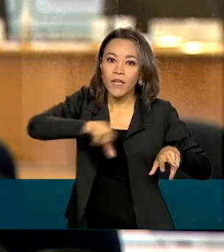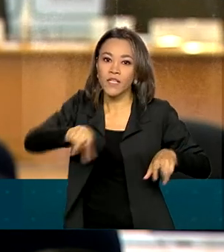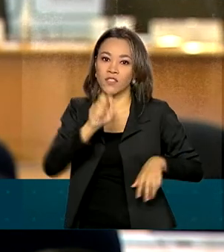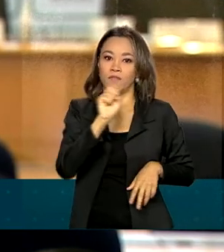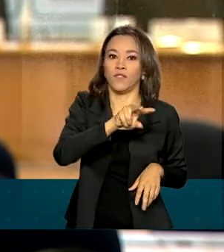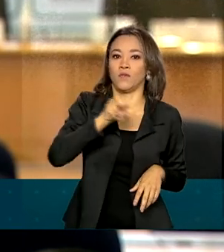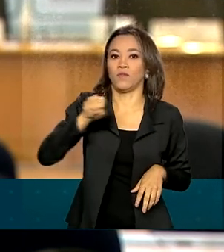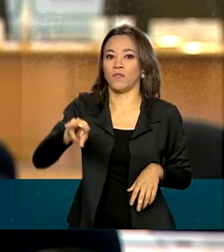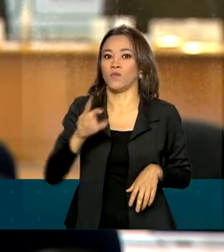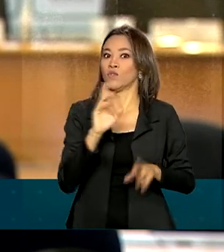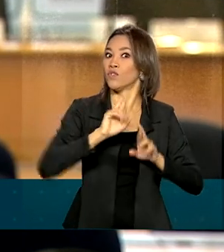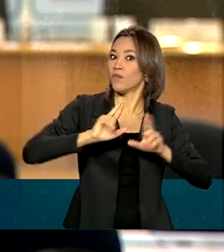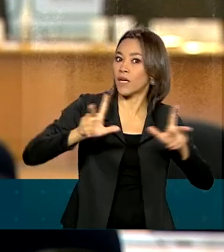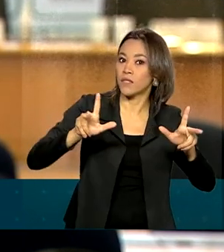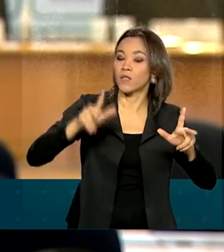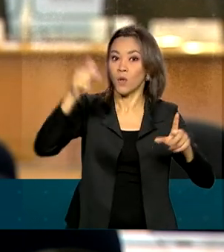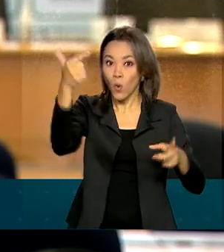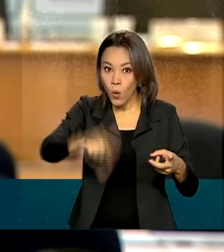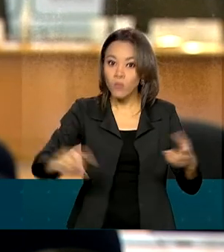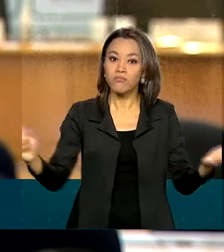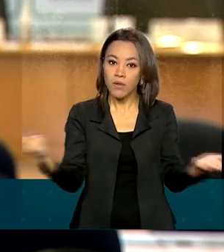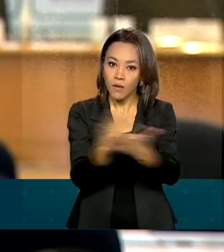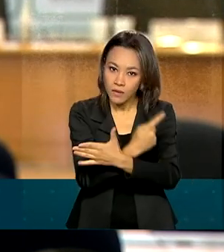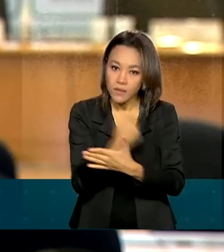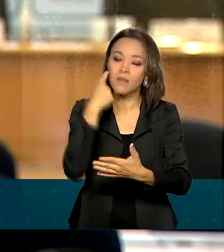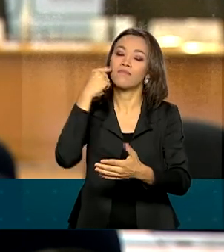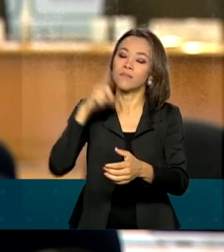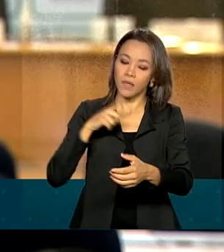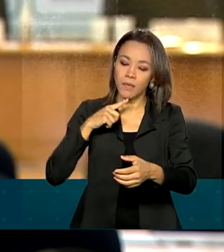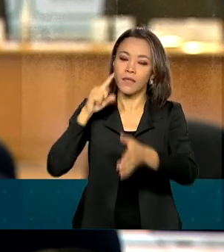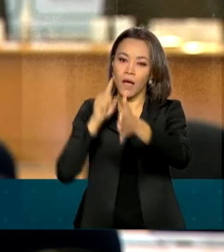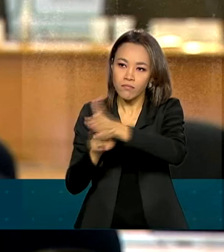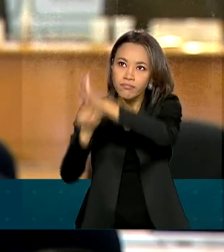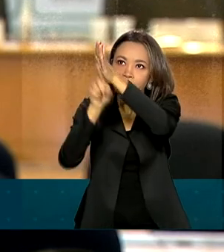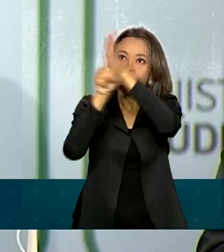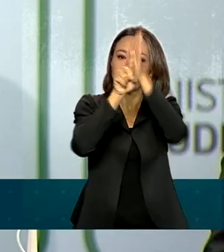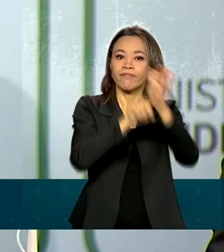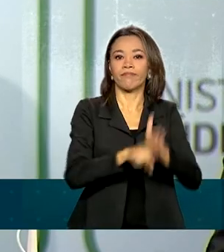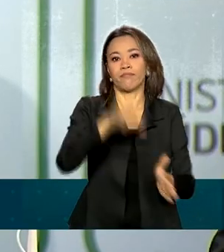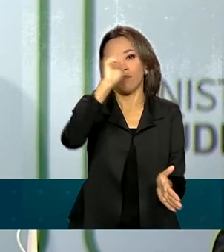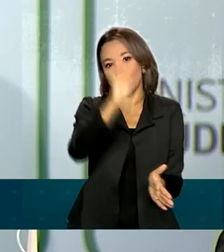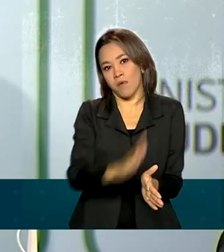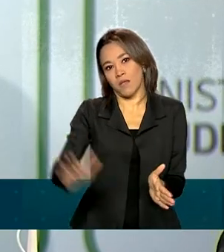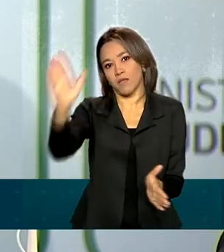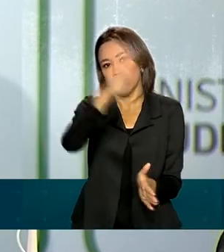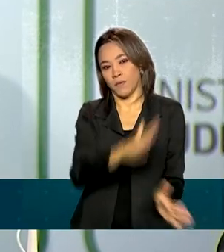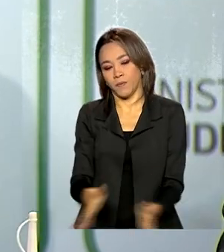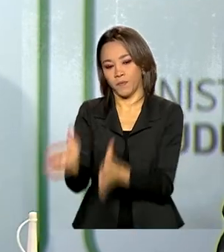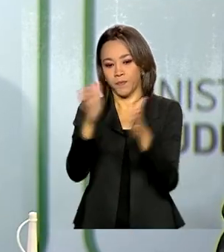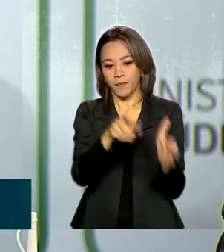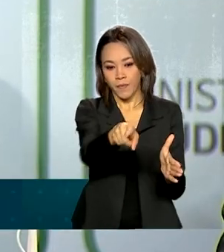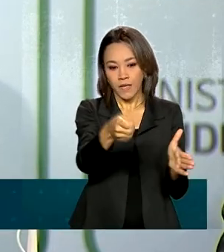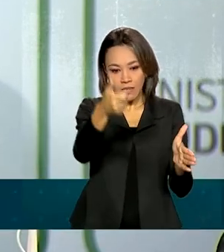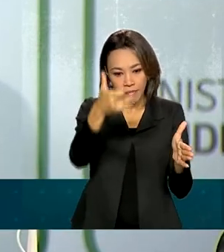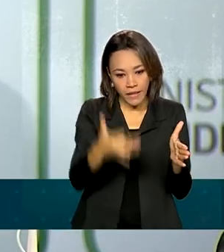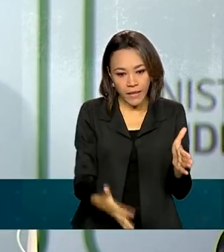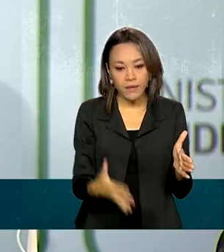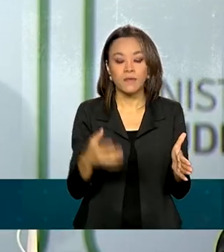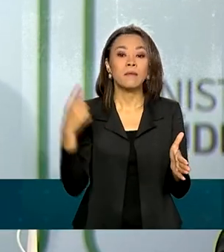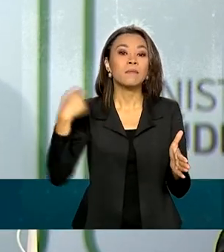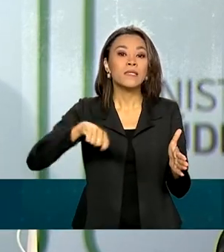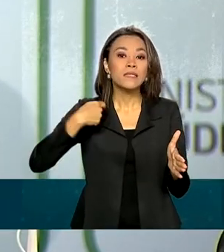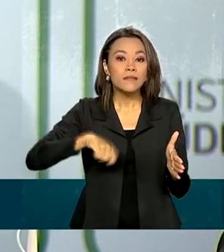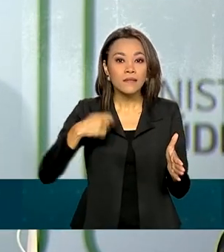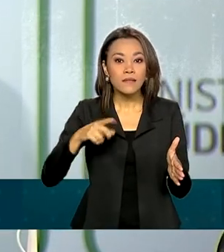vírus. Outros casos de reinfecção estão sendo investigados em todo o país. O protocolo é o seguinte. Tem que se ter